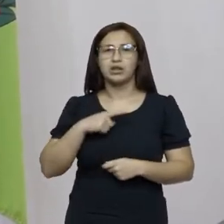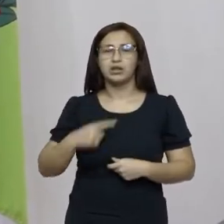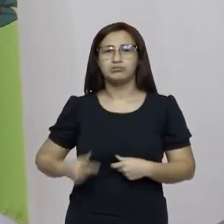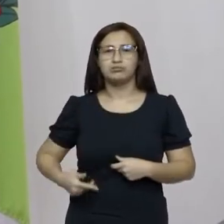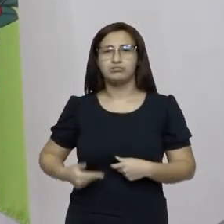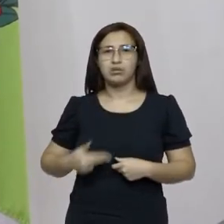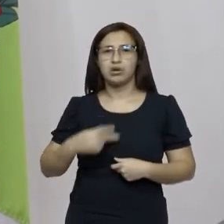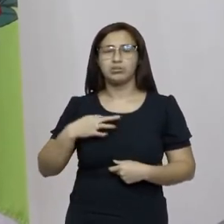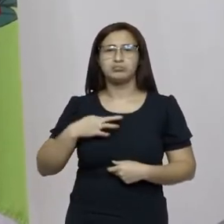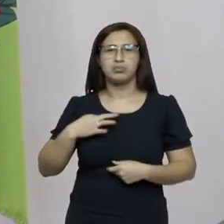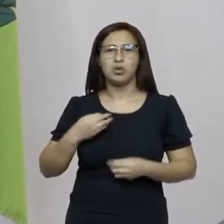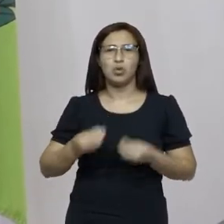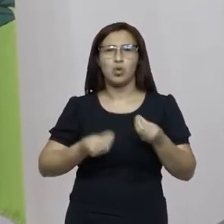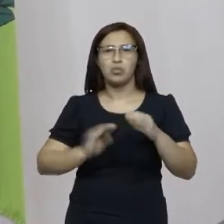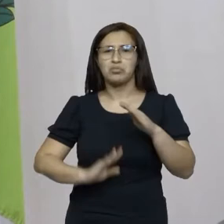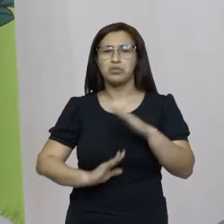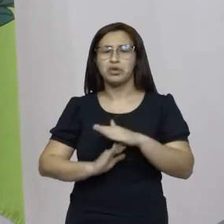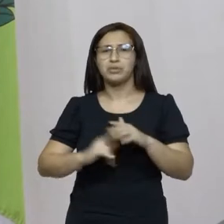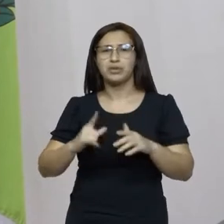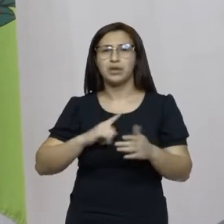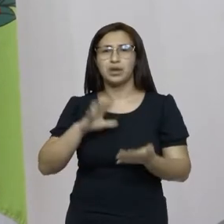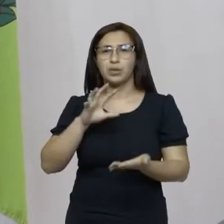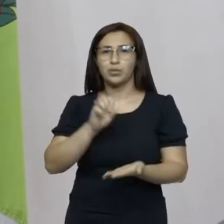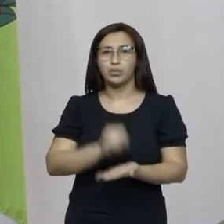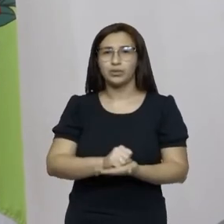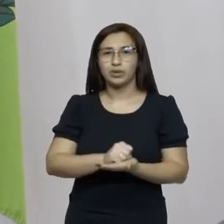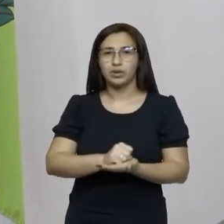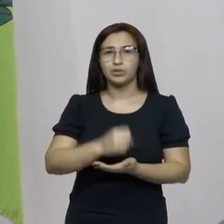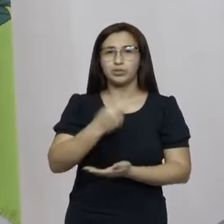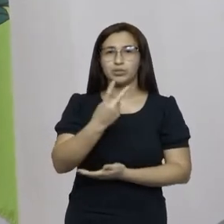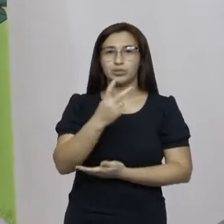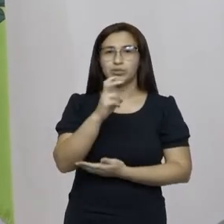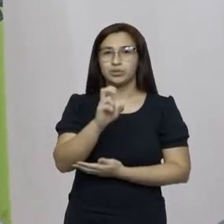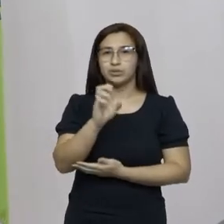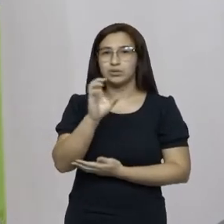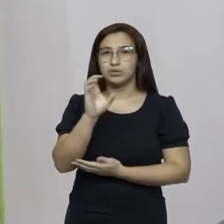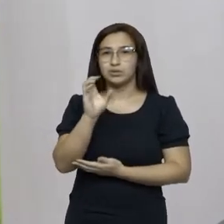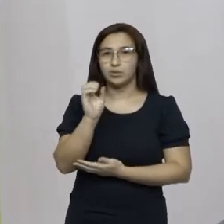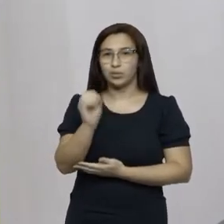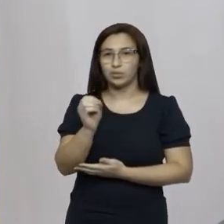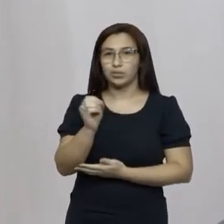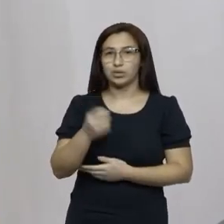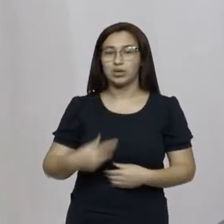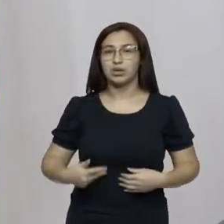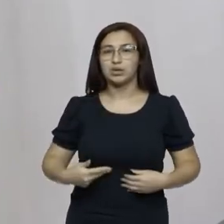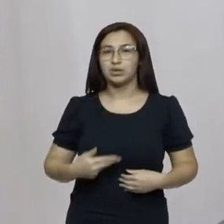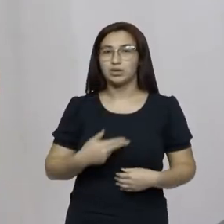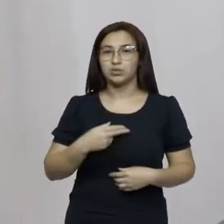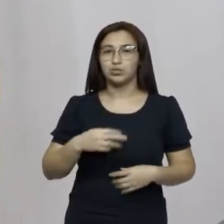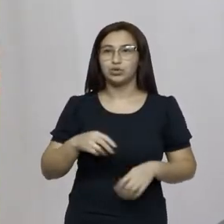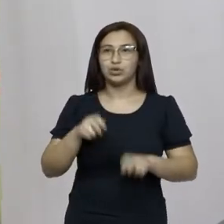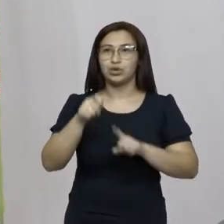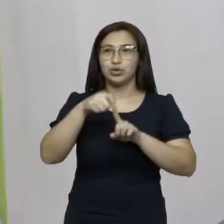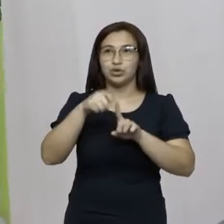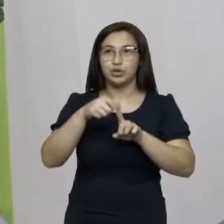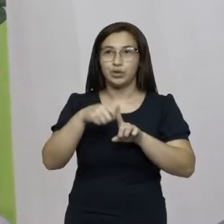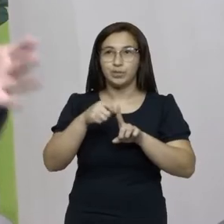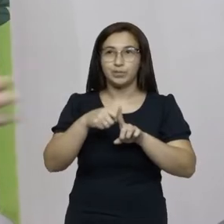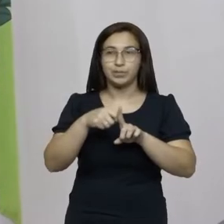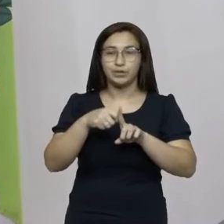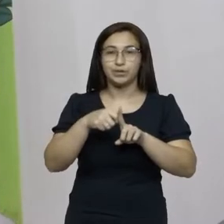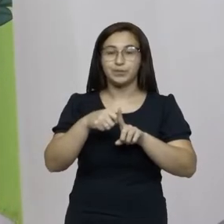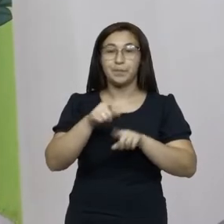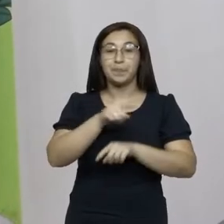e que eles têm lá uma contratualização de 250 cirurgias por mês e dada a